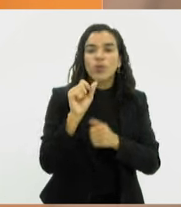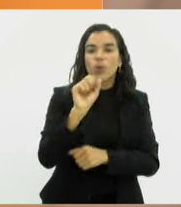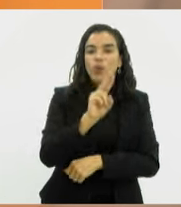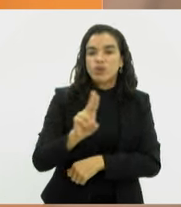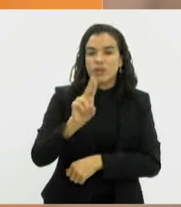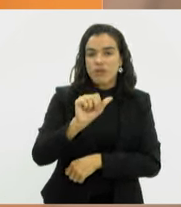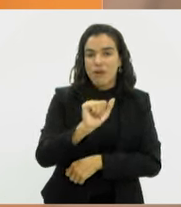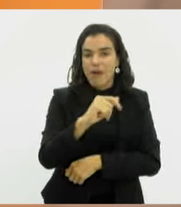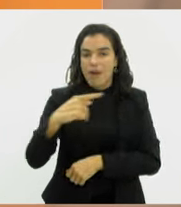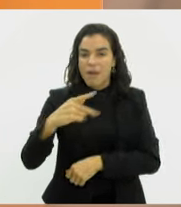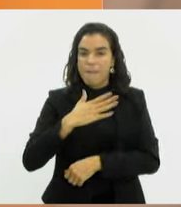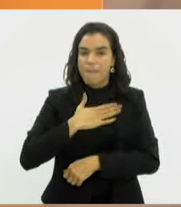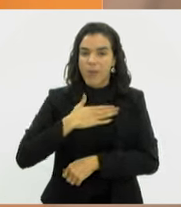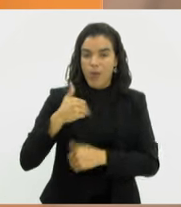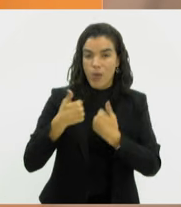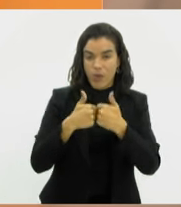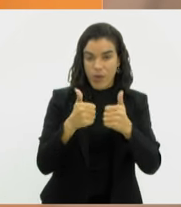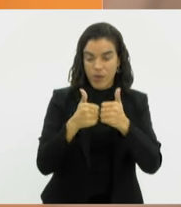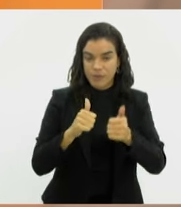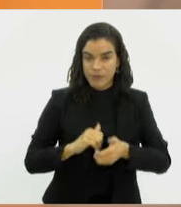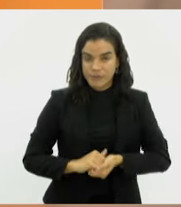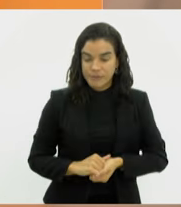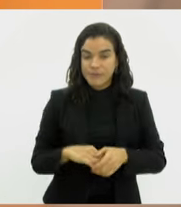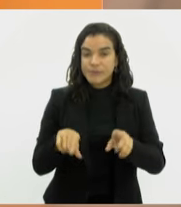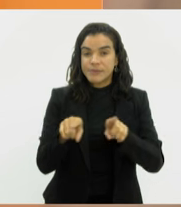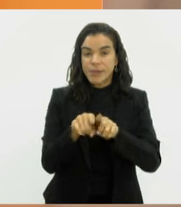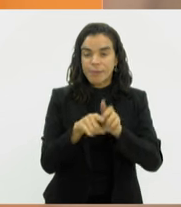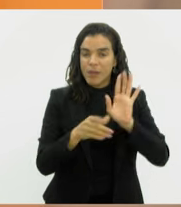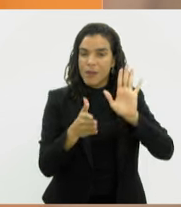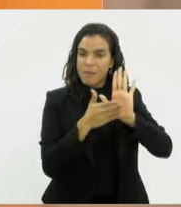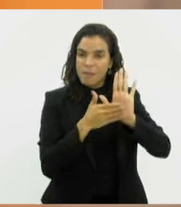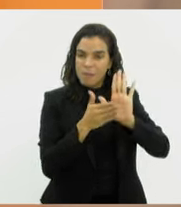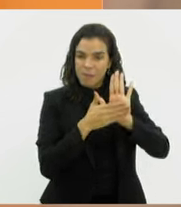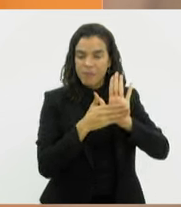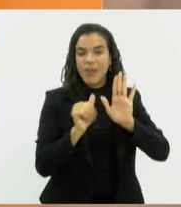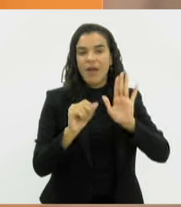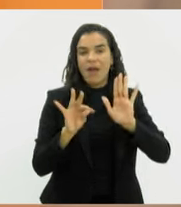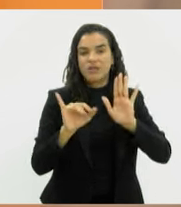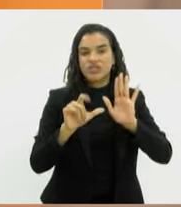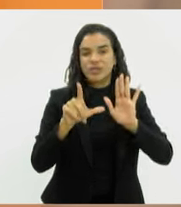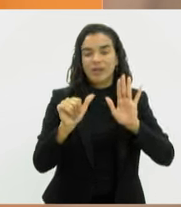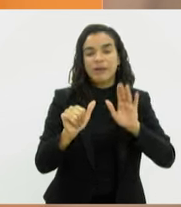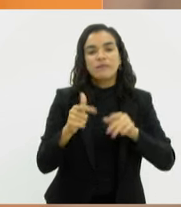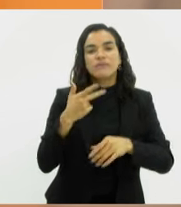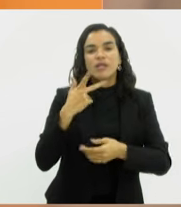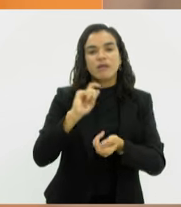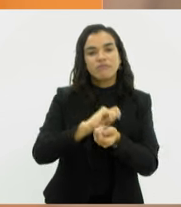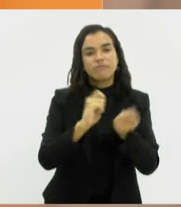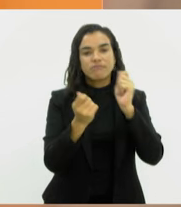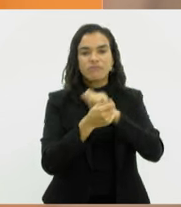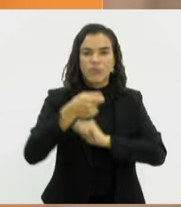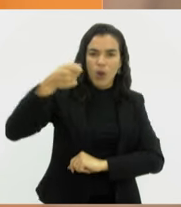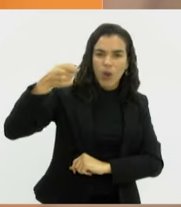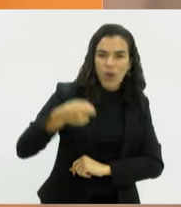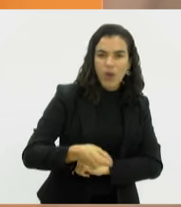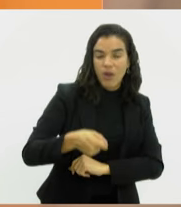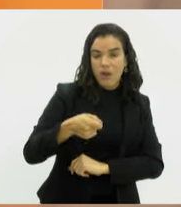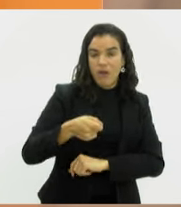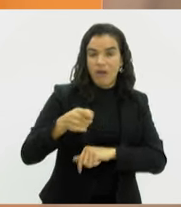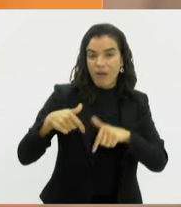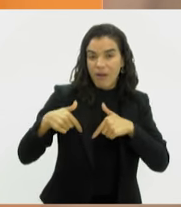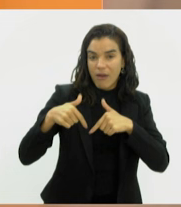aplicativo Meu Ônibus. Também a proposta do deputado Atila Nunes, que torna obrigatória a